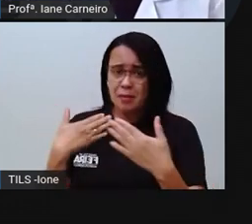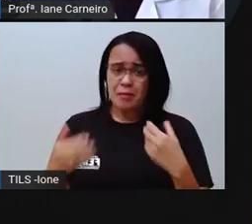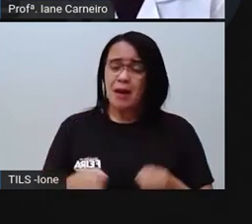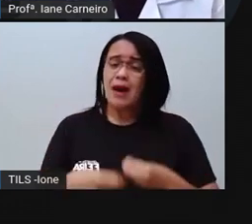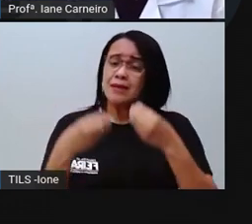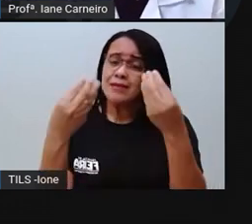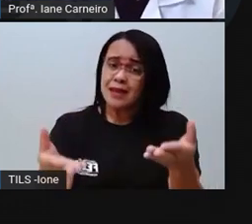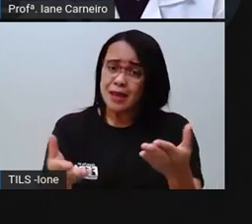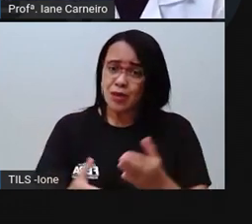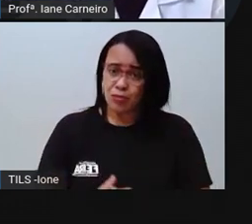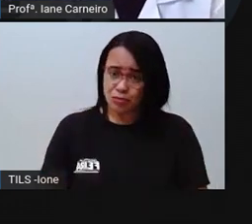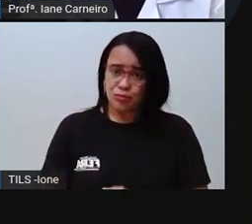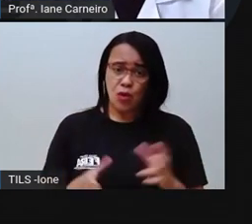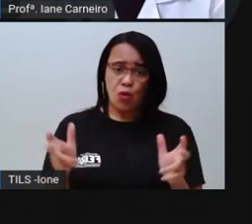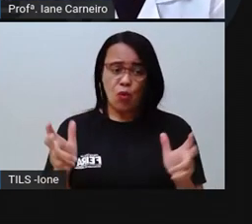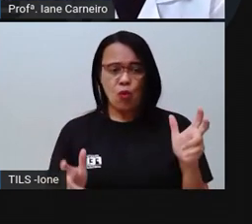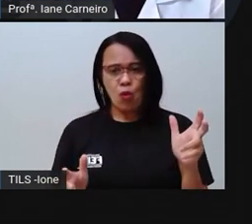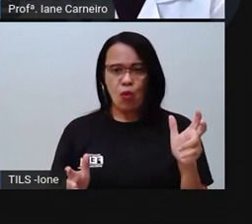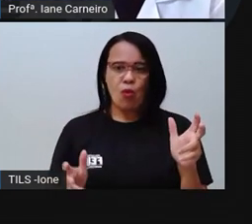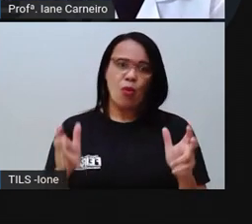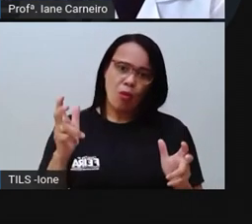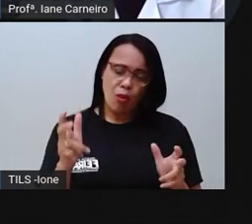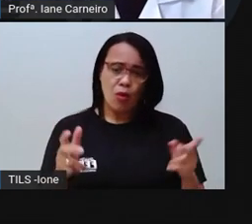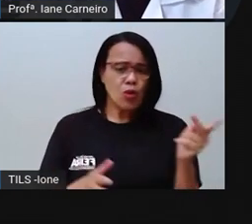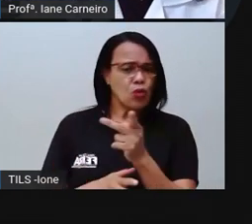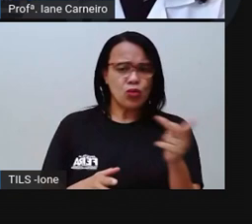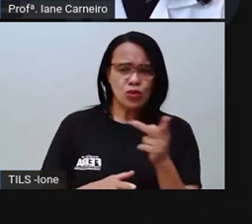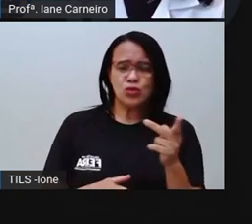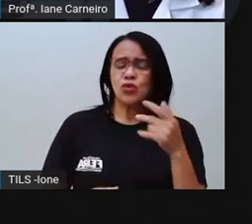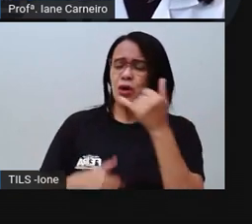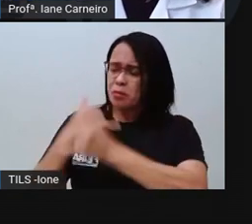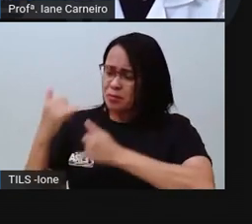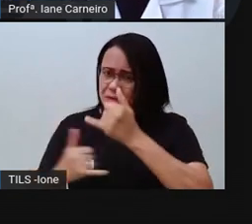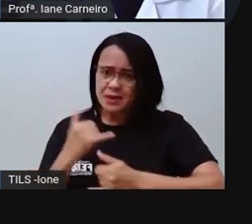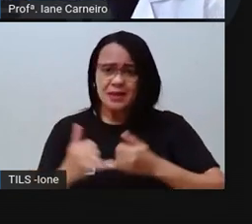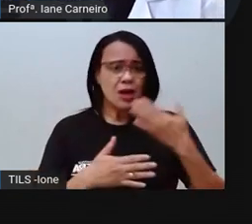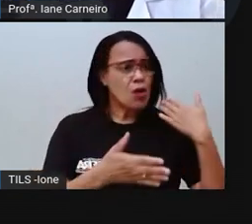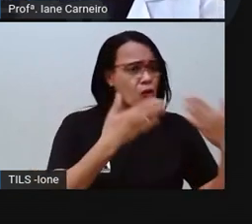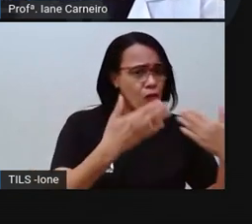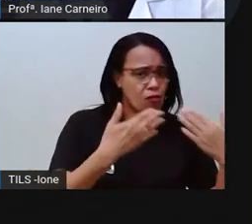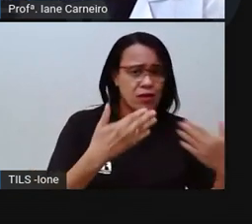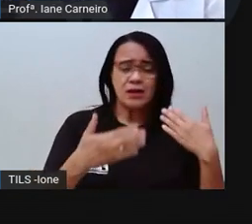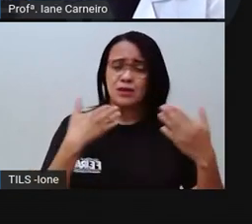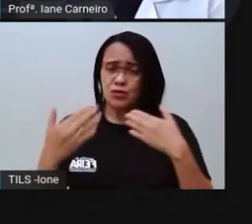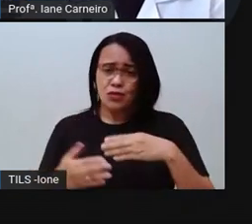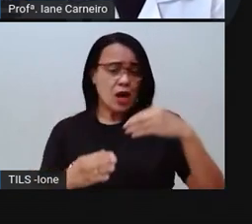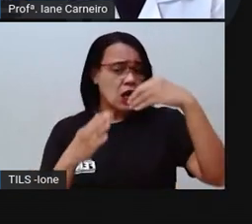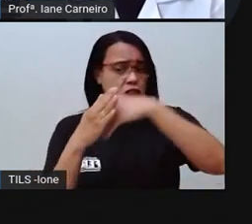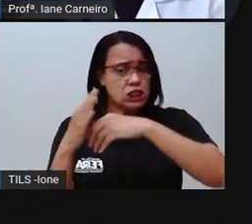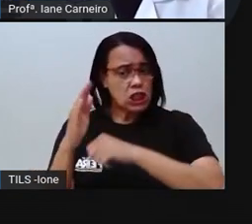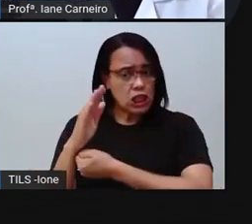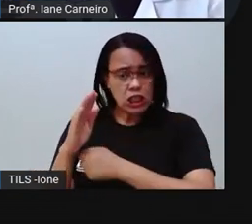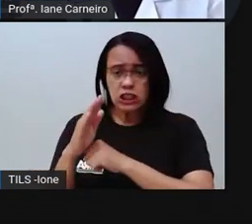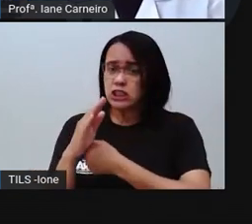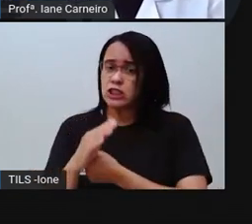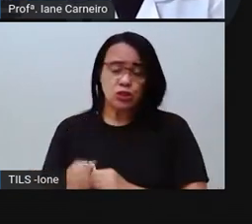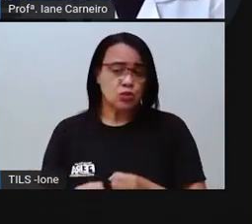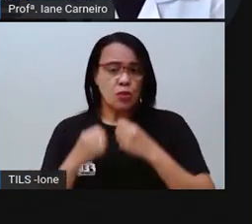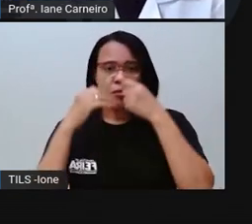seus segredos para ele. E aonde vai, o leva junto. Tornaram-se